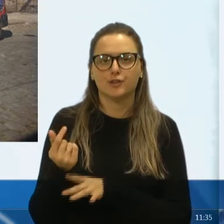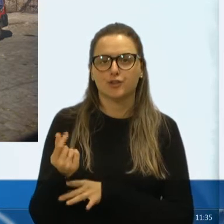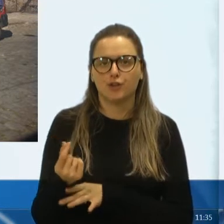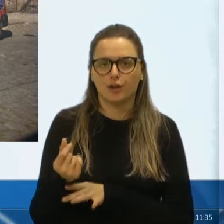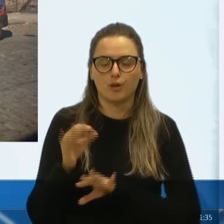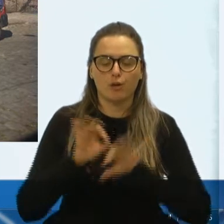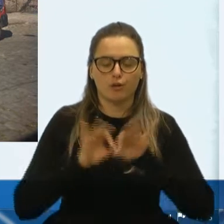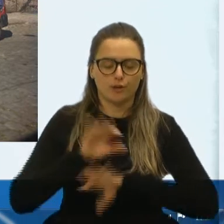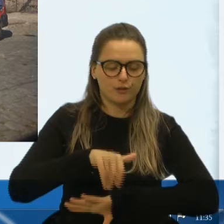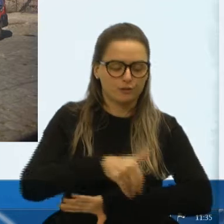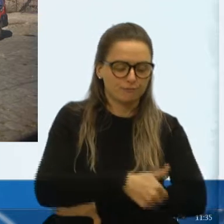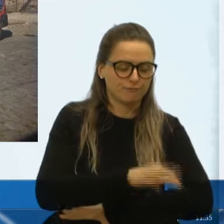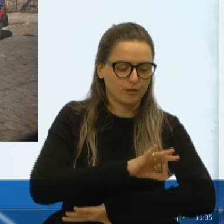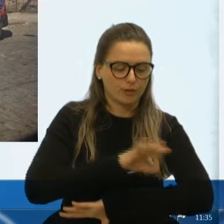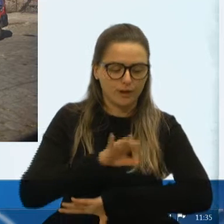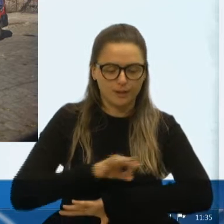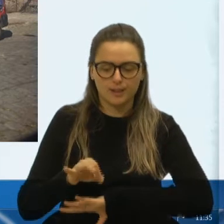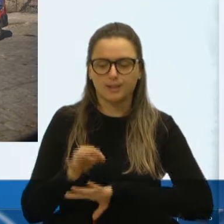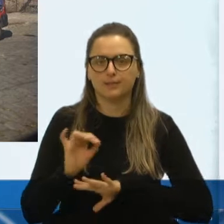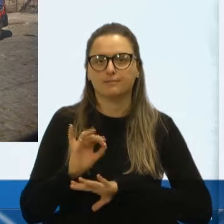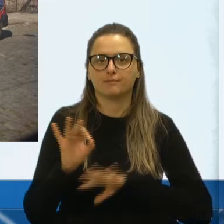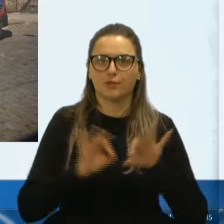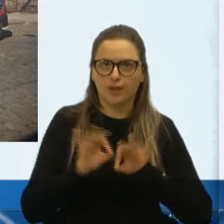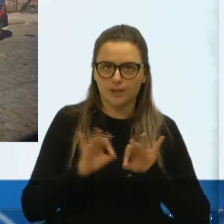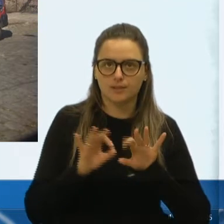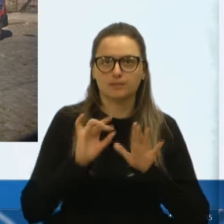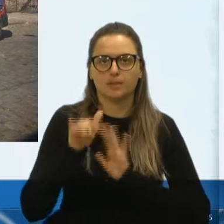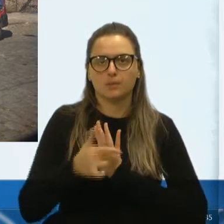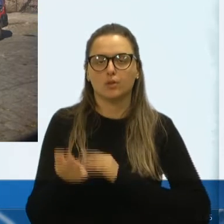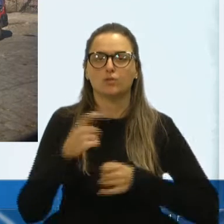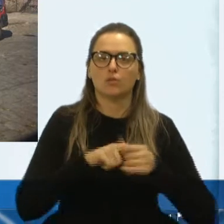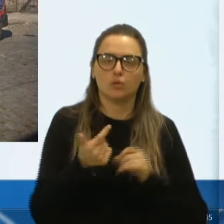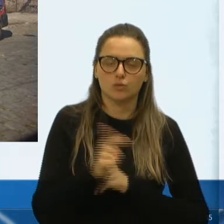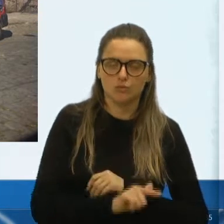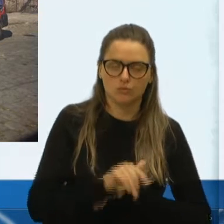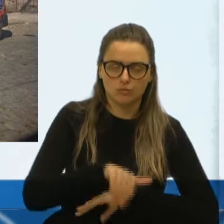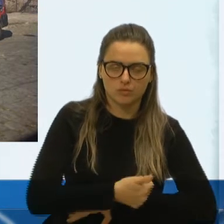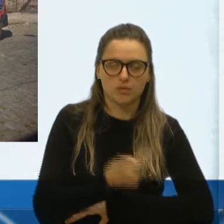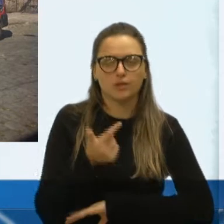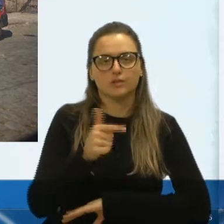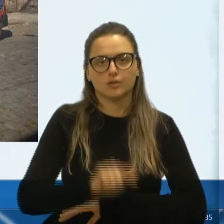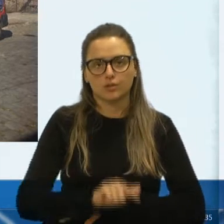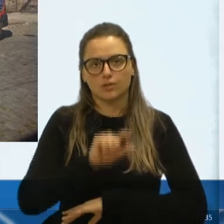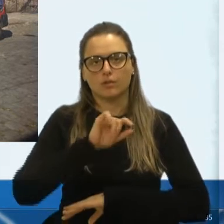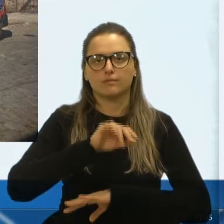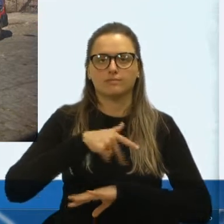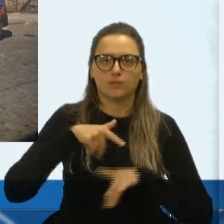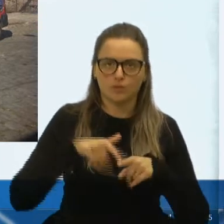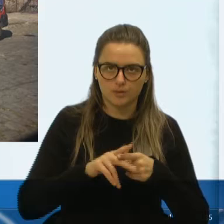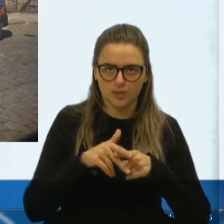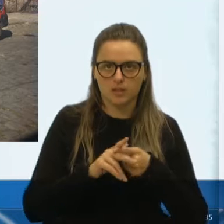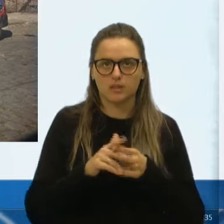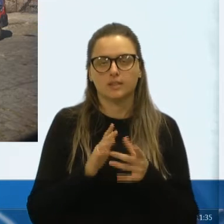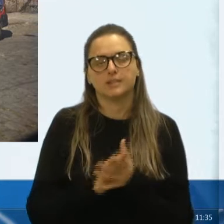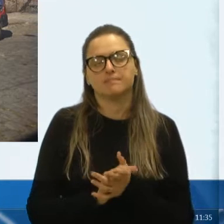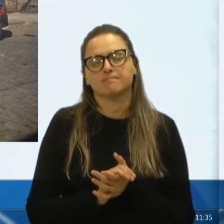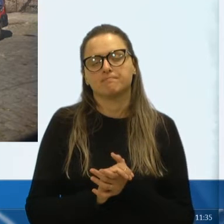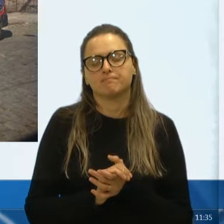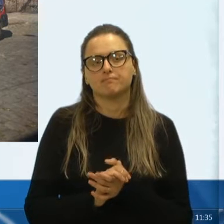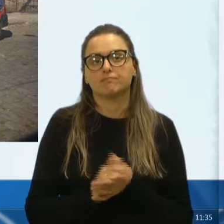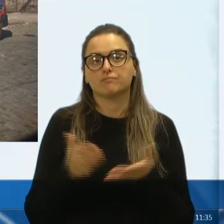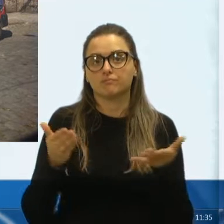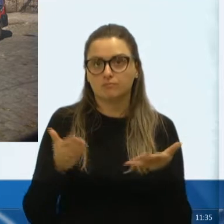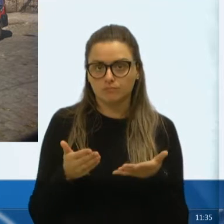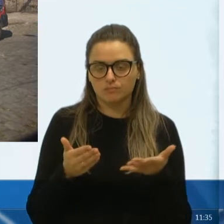lá, faz uma operação tapa-buraco, amanhã depois volta lá, outra operação tapa-buraco. Então, com isso,